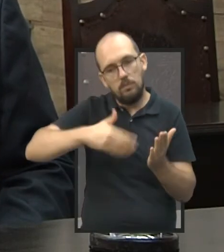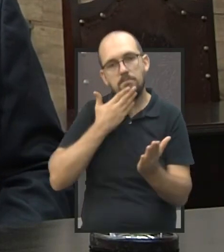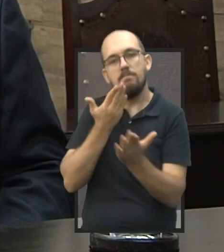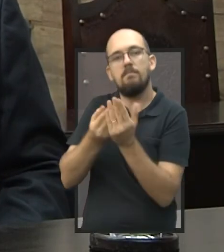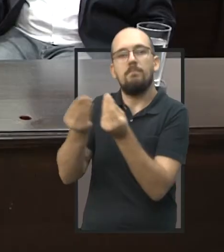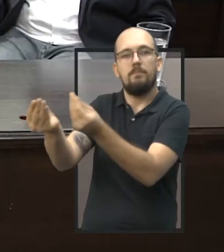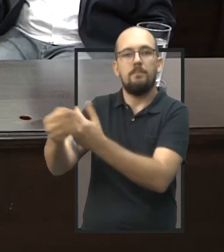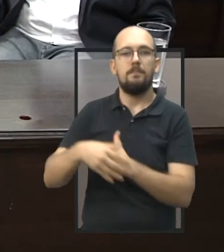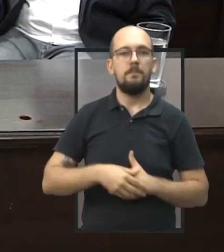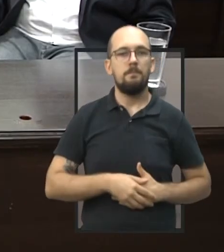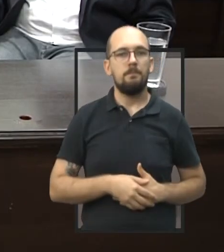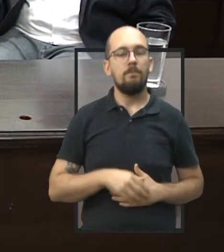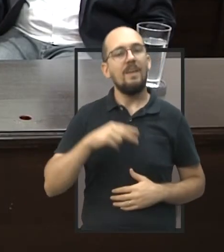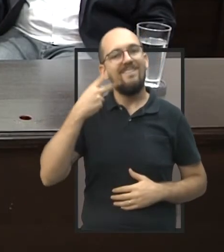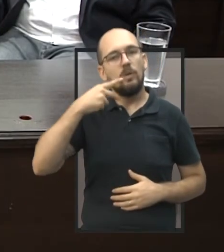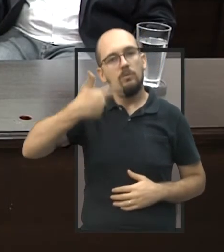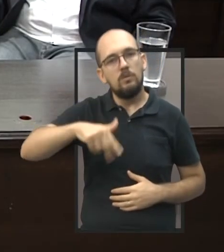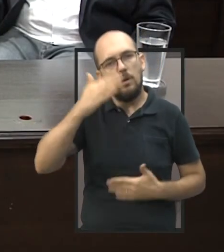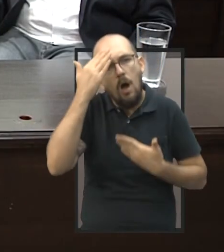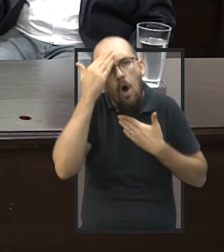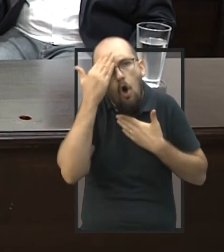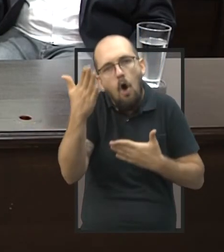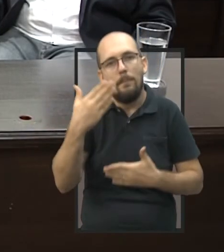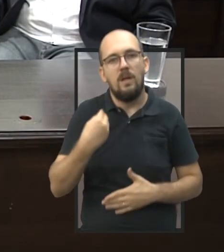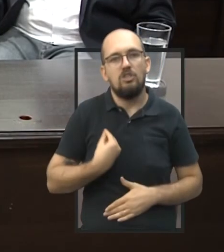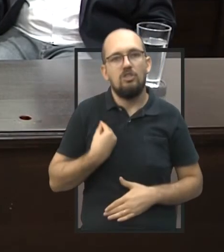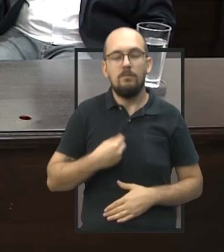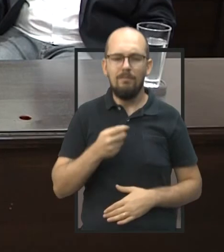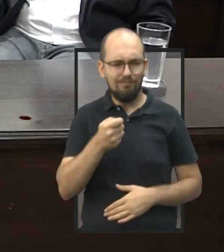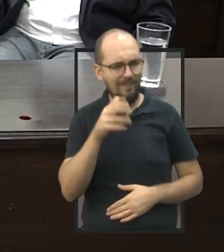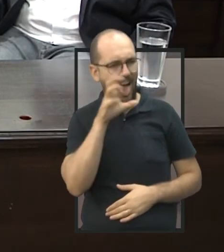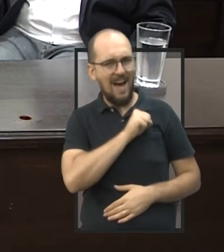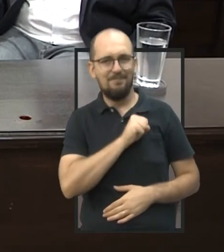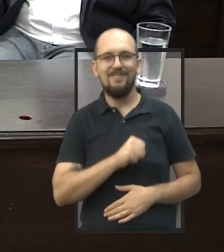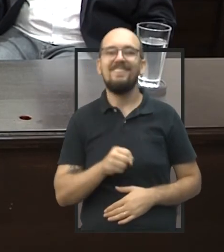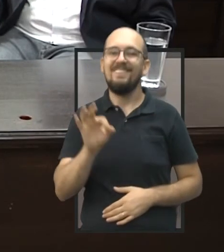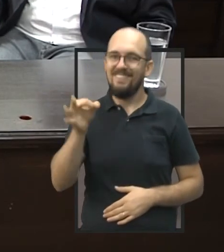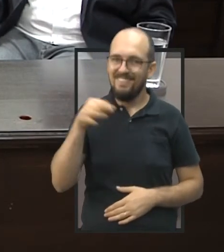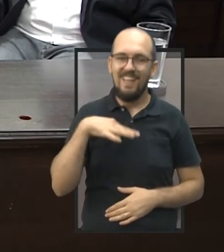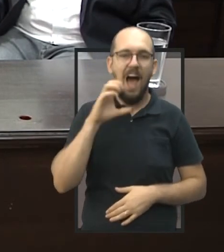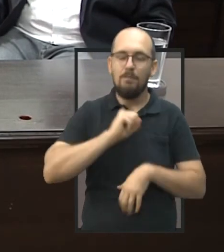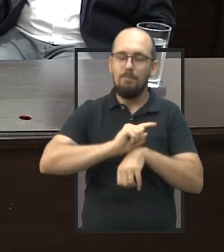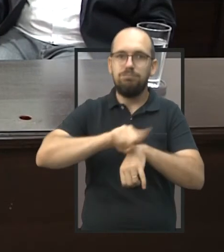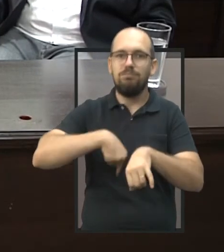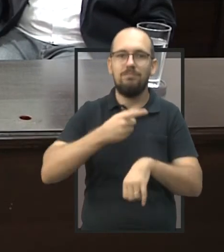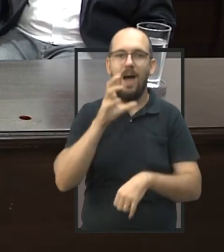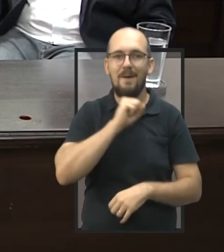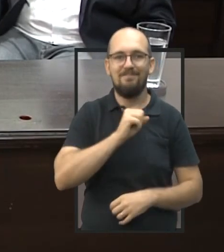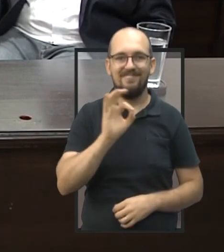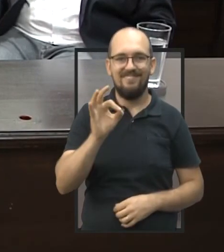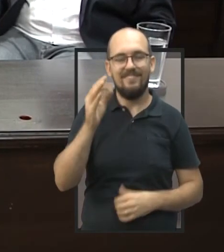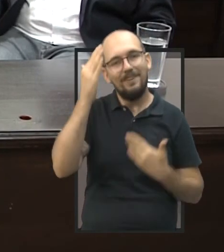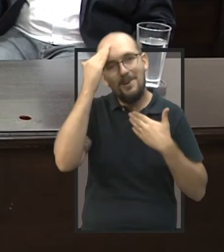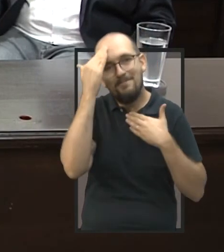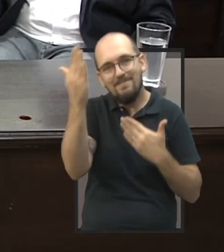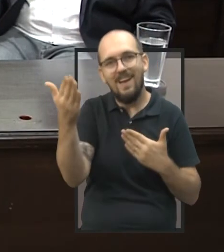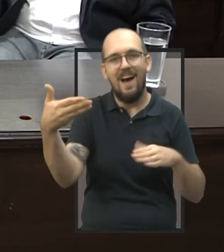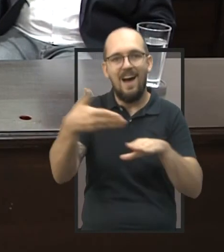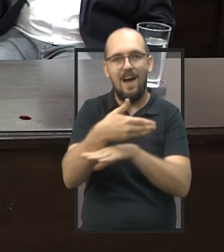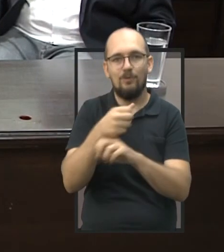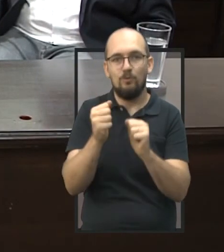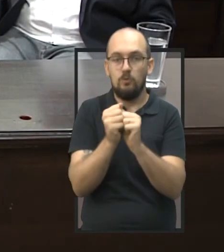requerimento. Vereador, mais uma vez eu quero agradecer a sua participação aqui conosco. tempo passou ligeiro. Muito obrigado